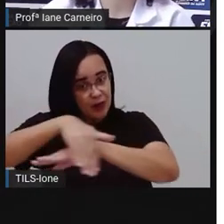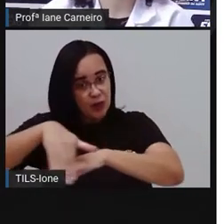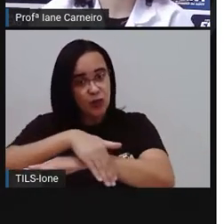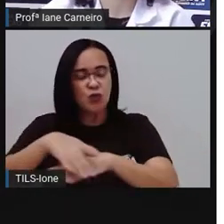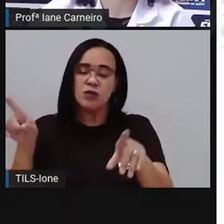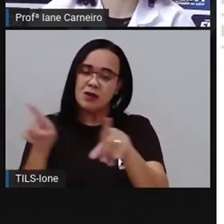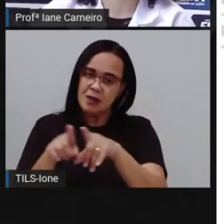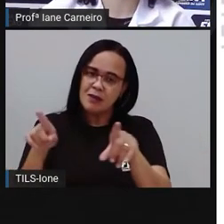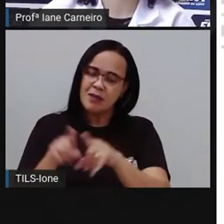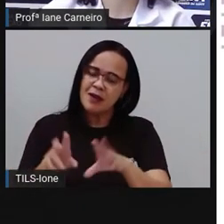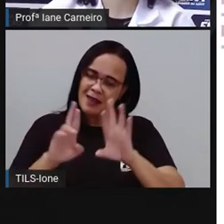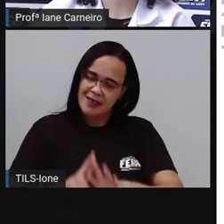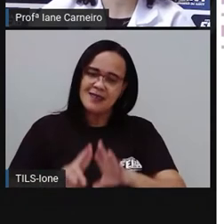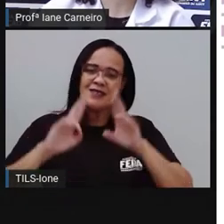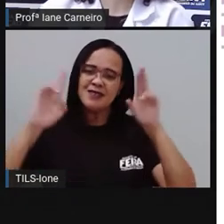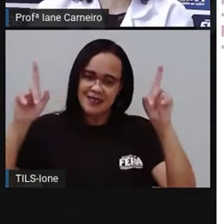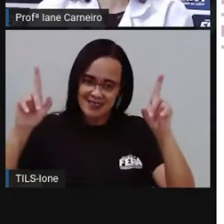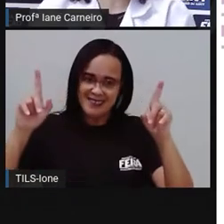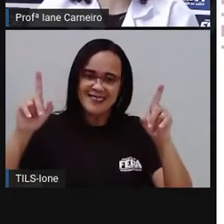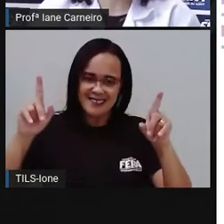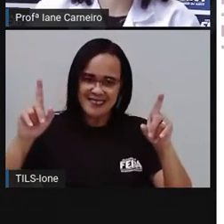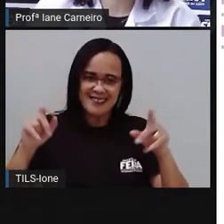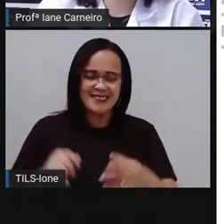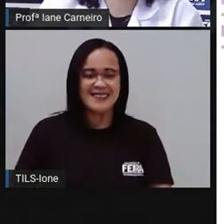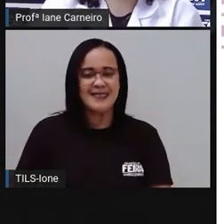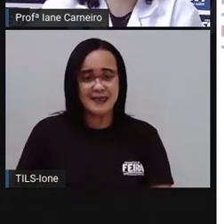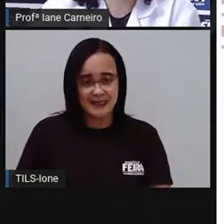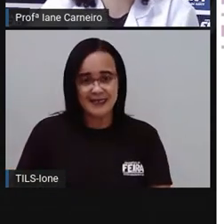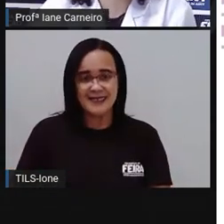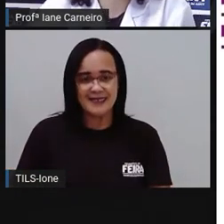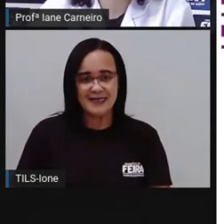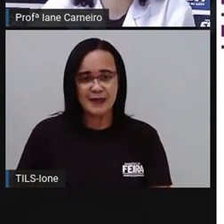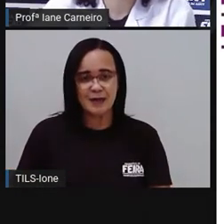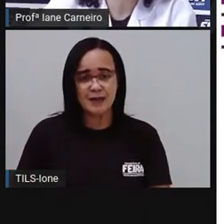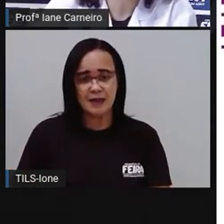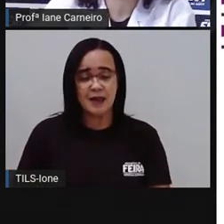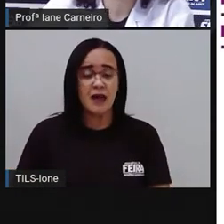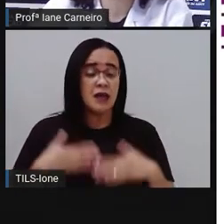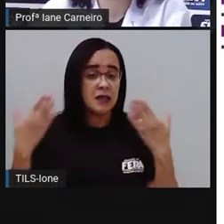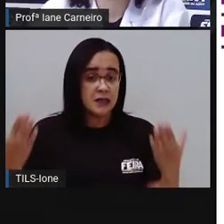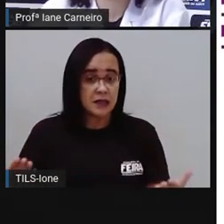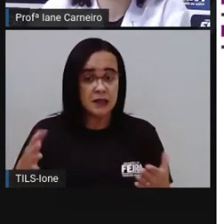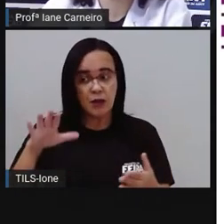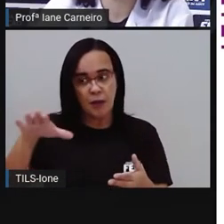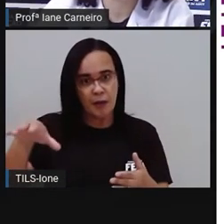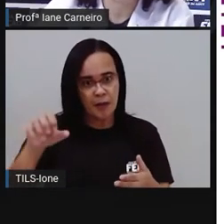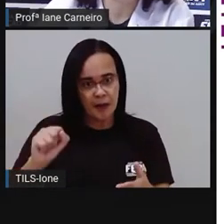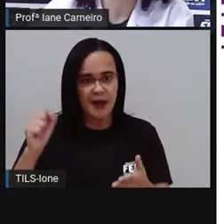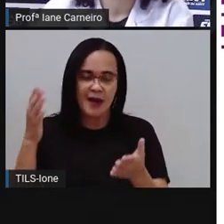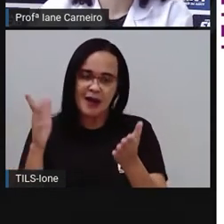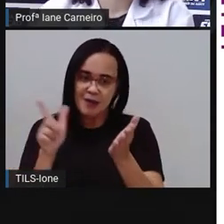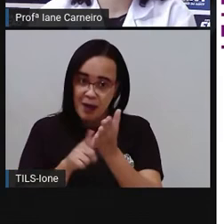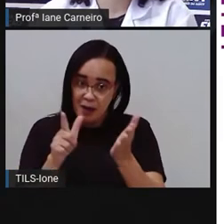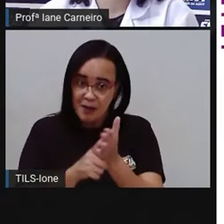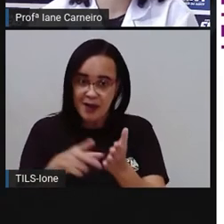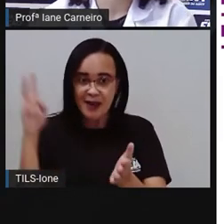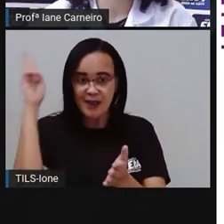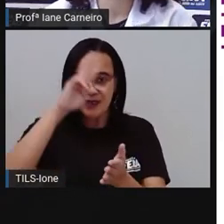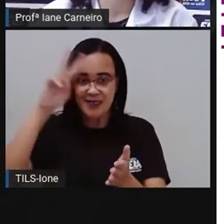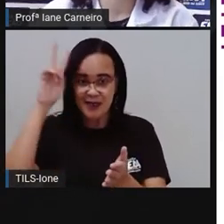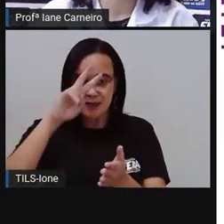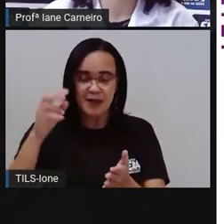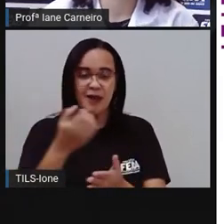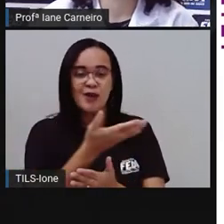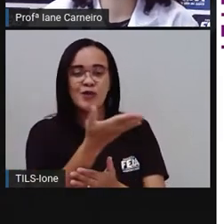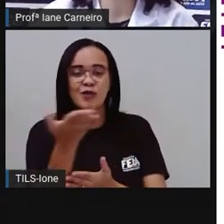diferente da outra. E aí, ó, a prova é que vocês peguem o papel de vocês, porque eu vou precisar que